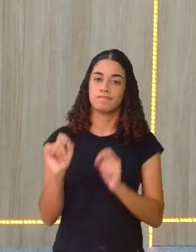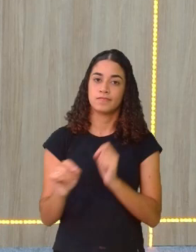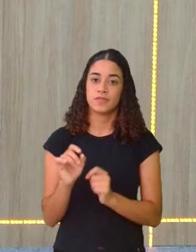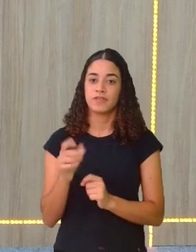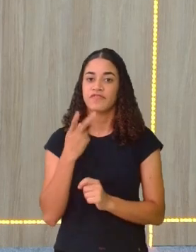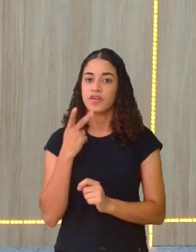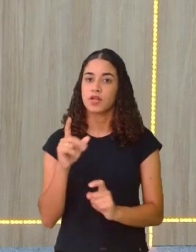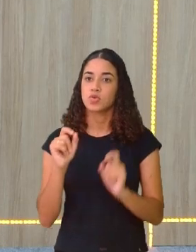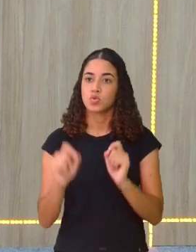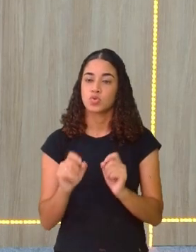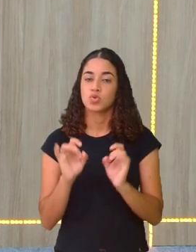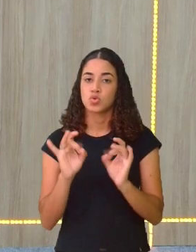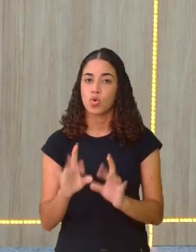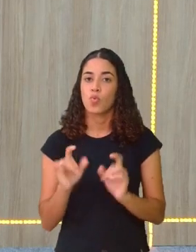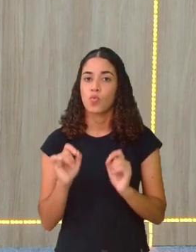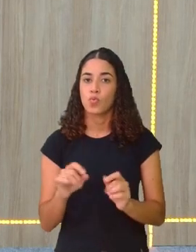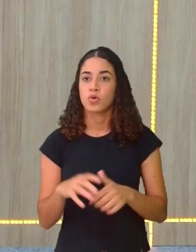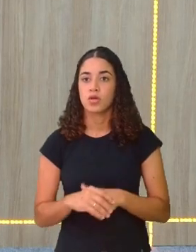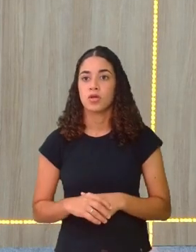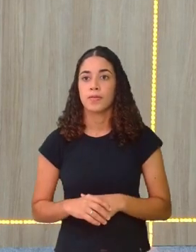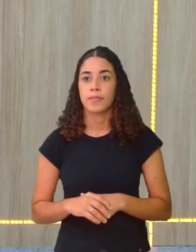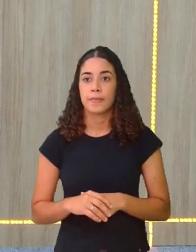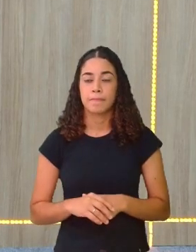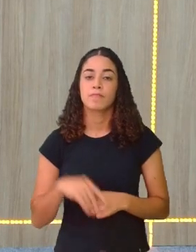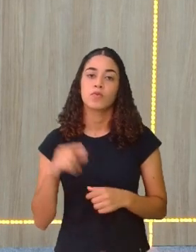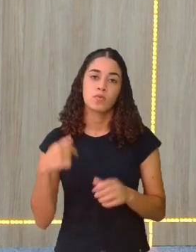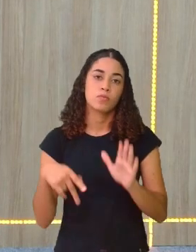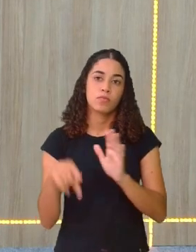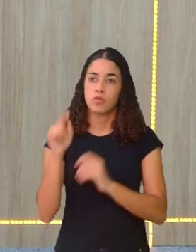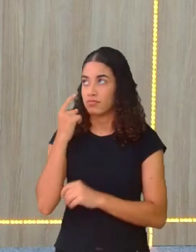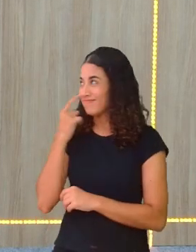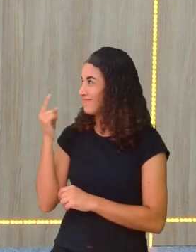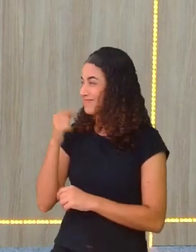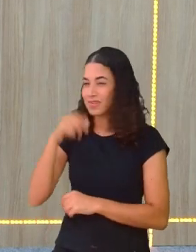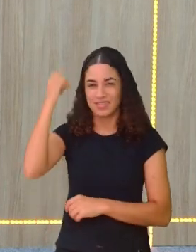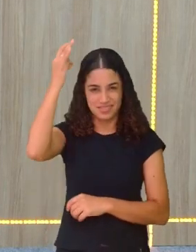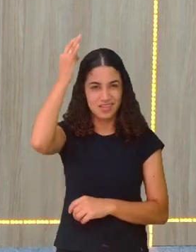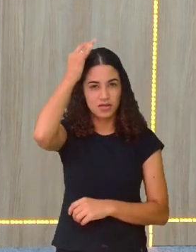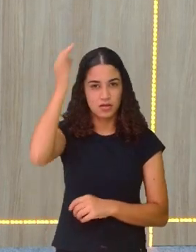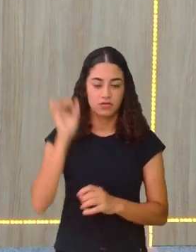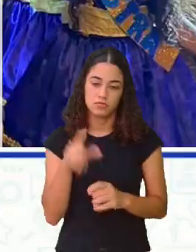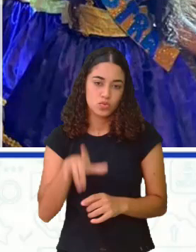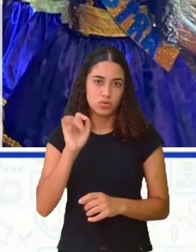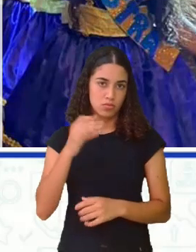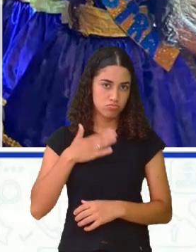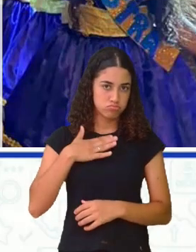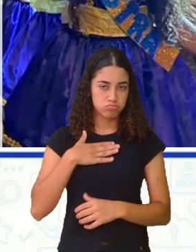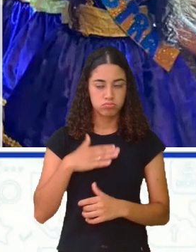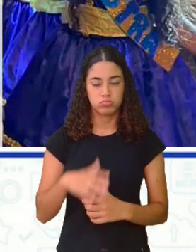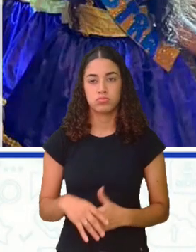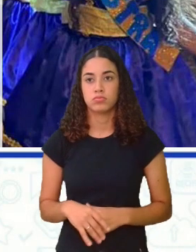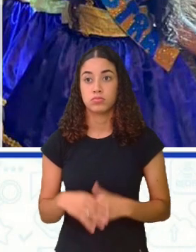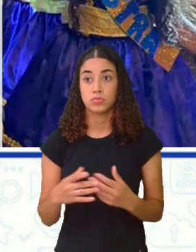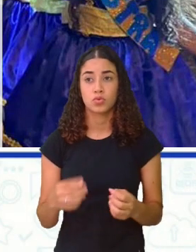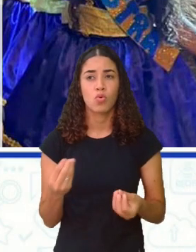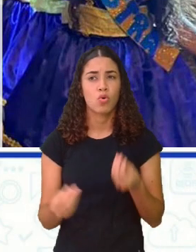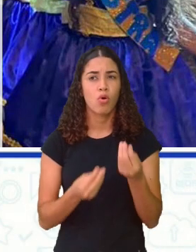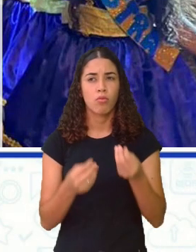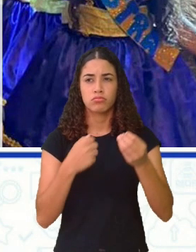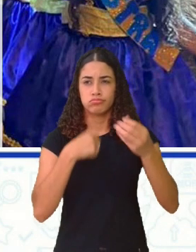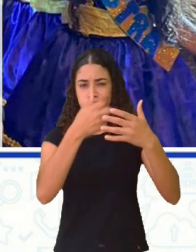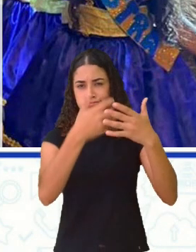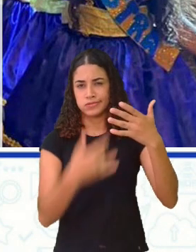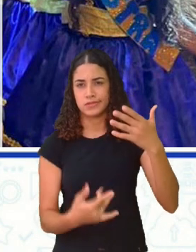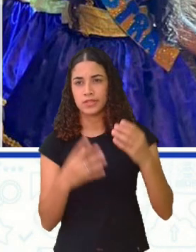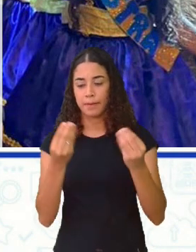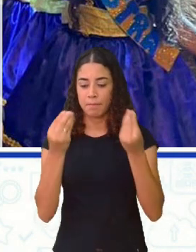do pastorio, né? Sagrado. Sagrado. Bora lá, vamos seguindo aí. Vejam aí como é que se compõe, né? O